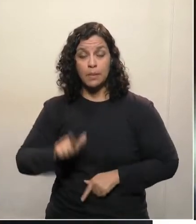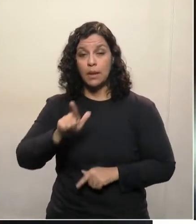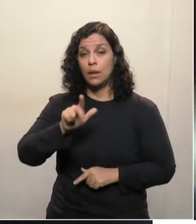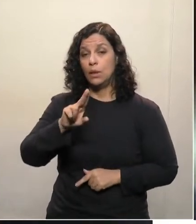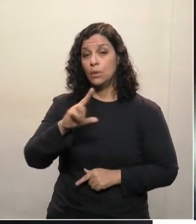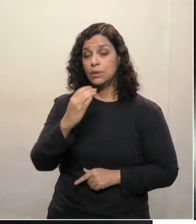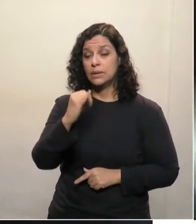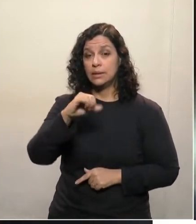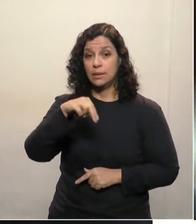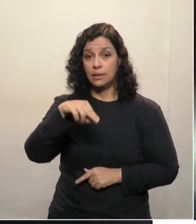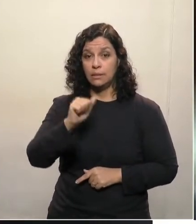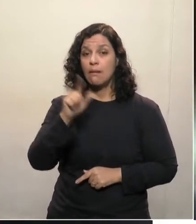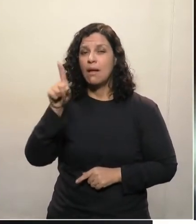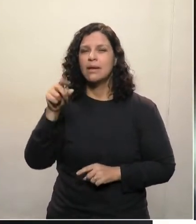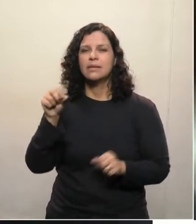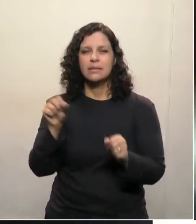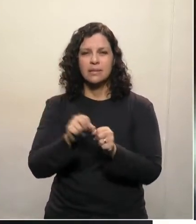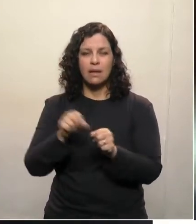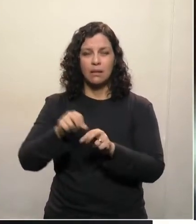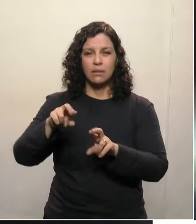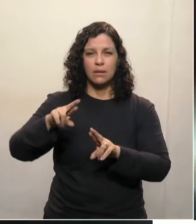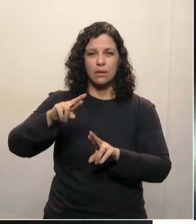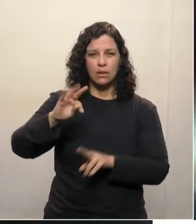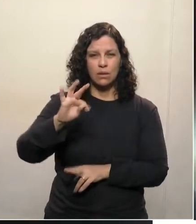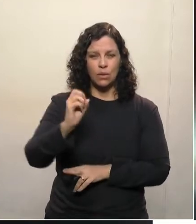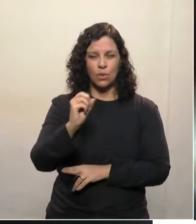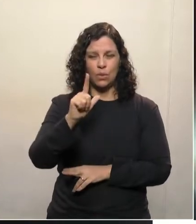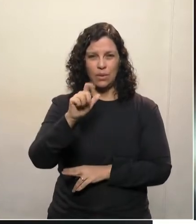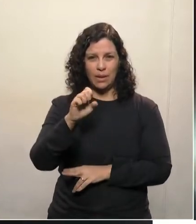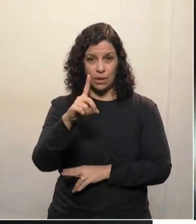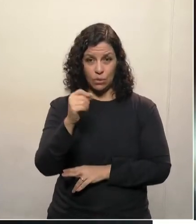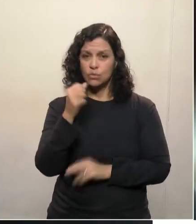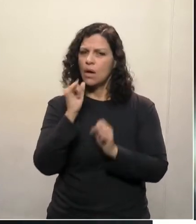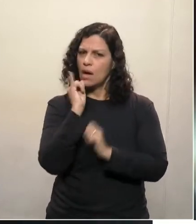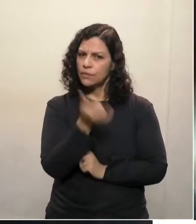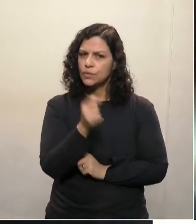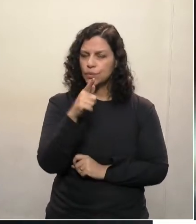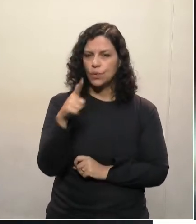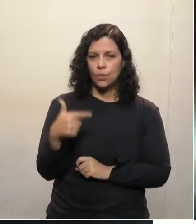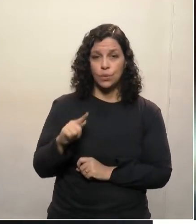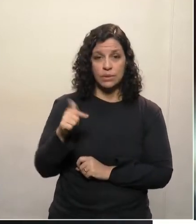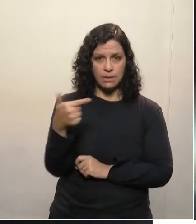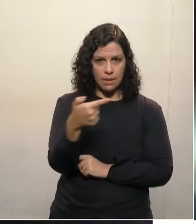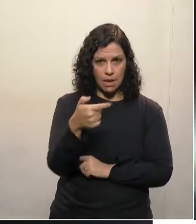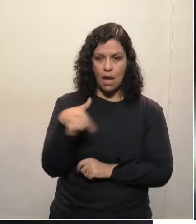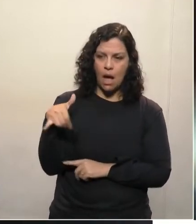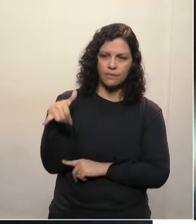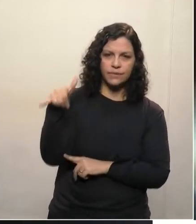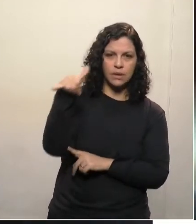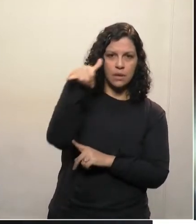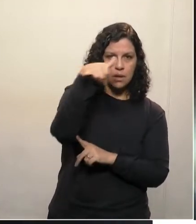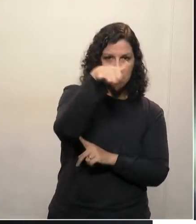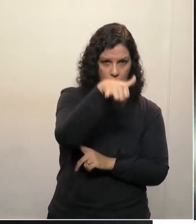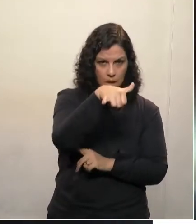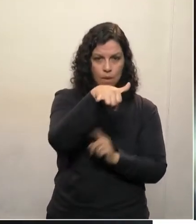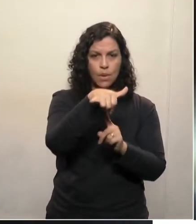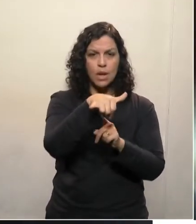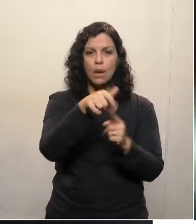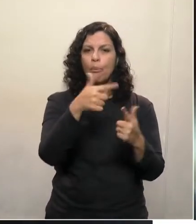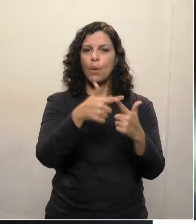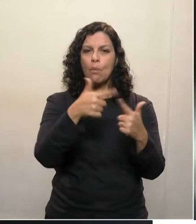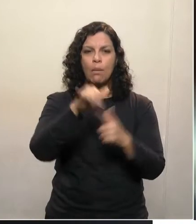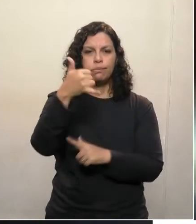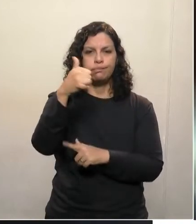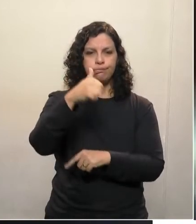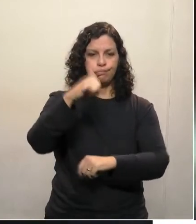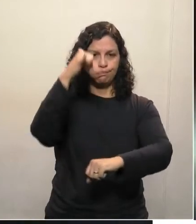em Toledo, já dito também pelo colega deputado Guerra. Ele estava com seu avião e acabou o avião sofrendo uma